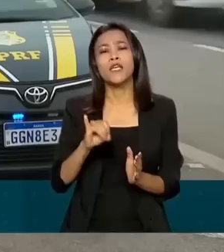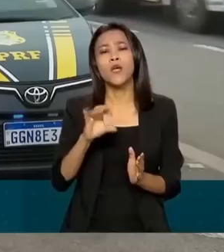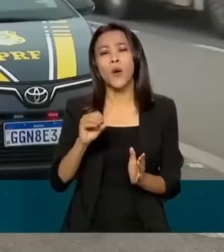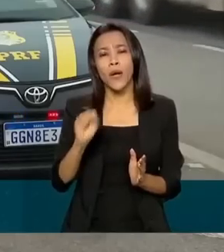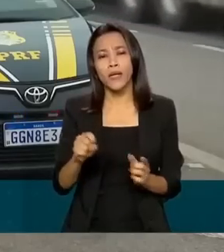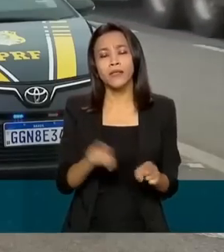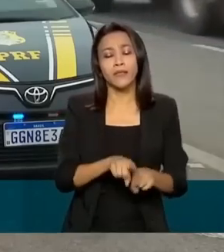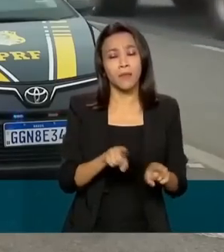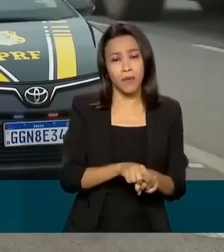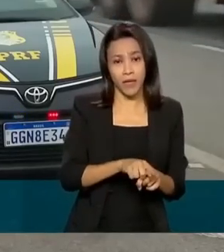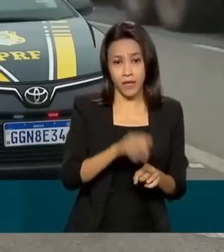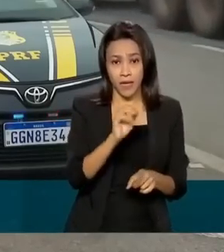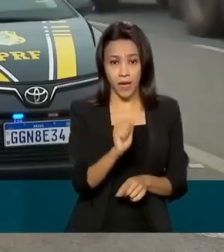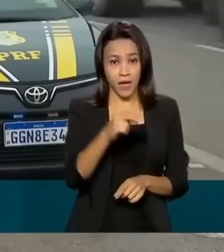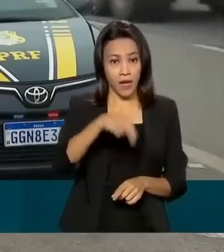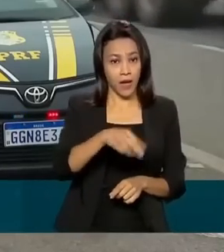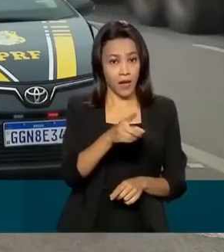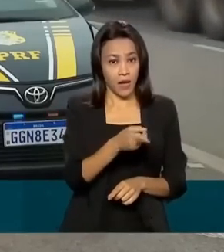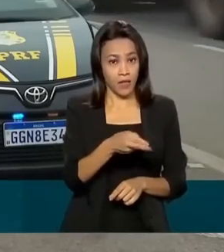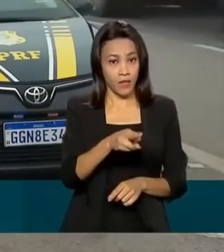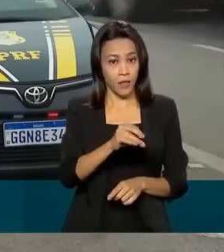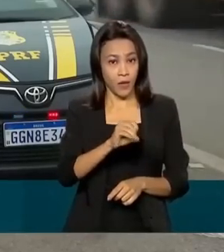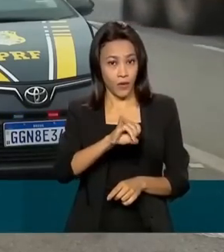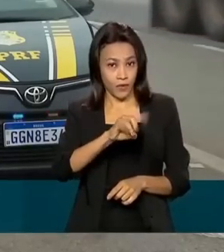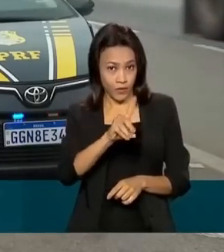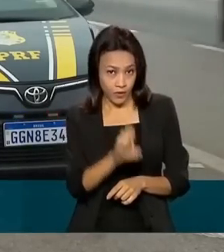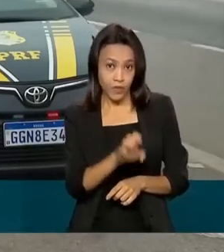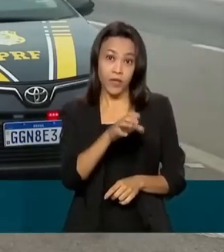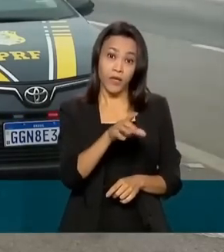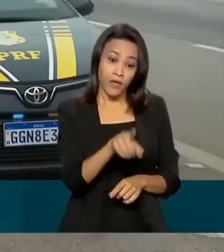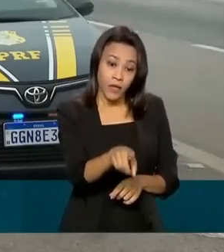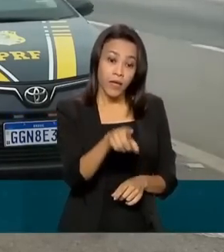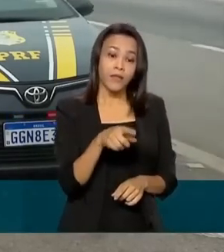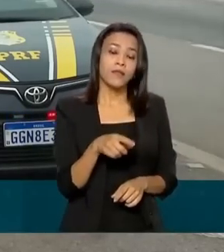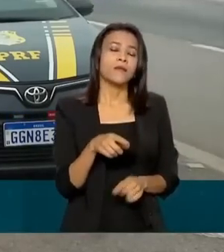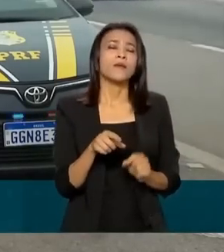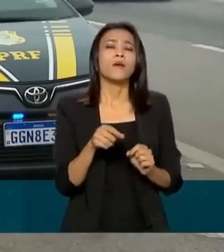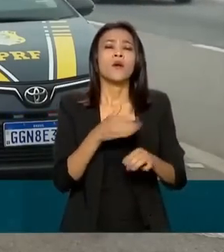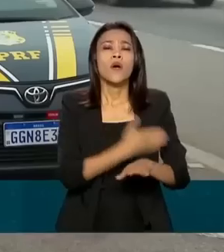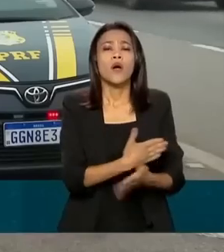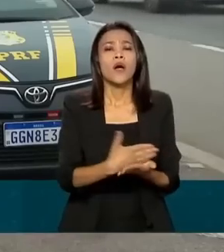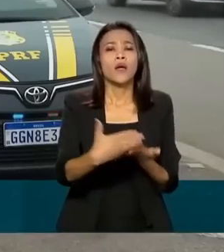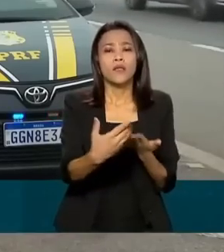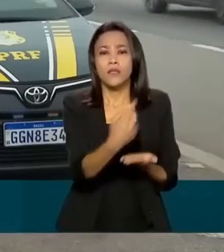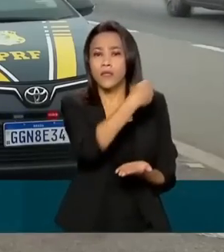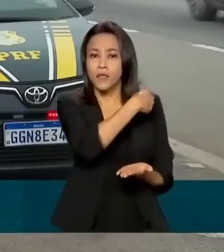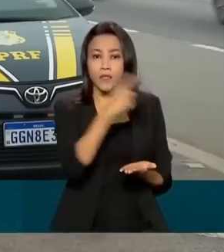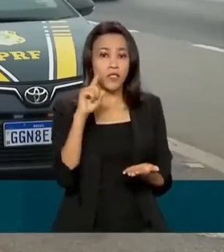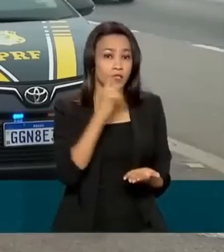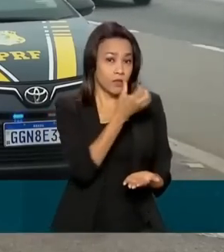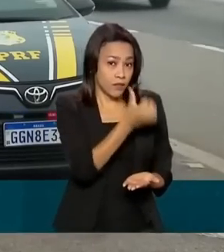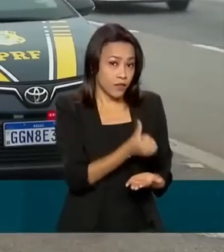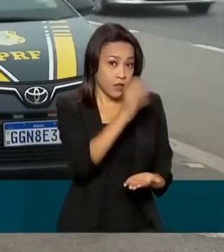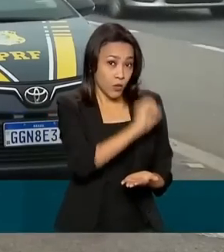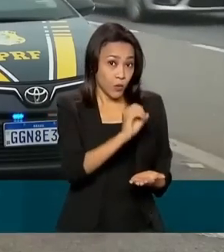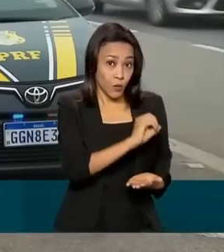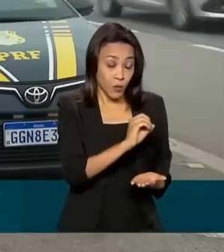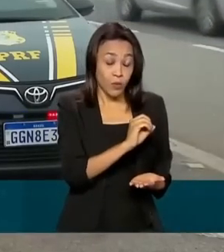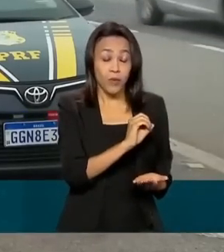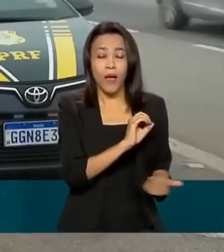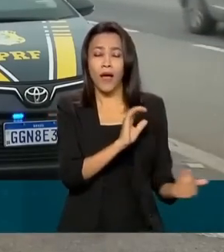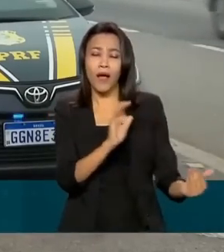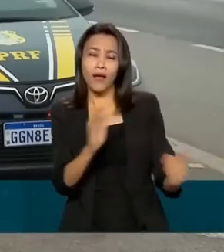Android. E essa operação nas rodovias teve início no dia 6 de outubro e até a última